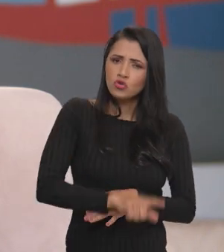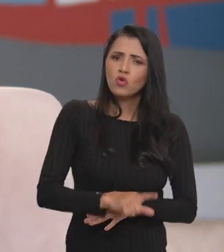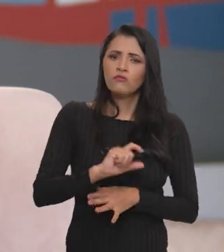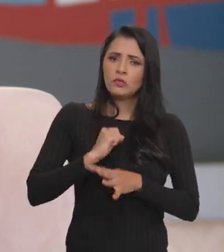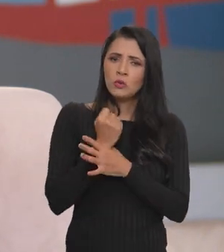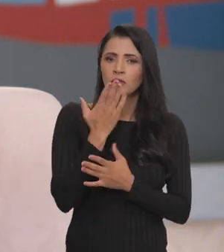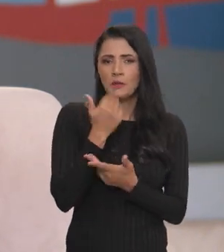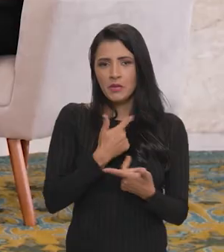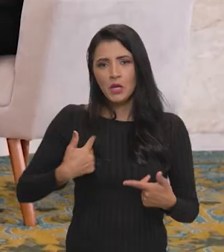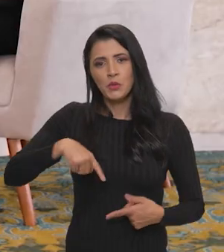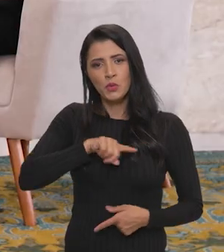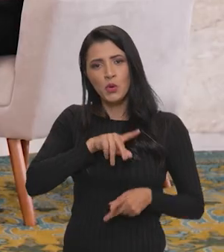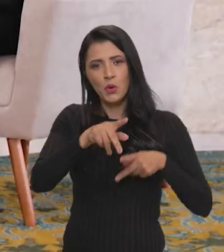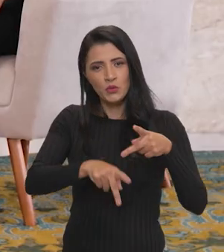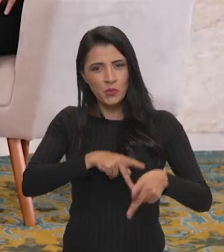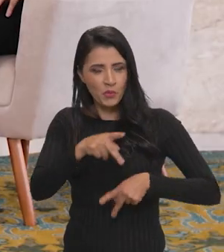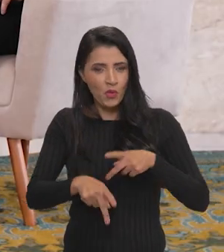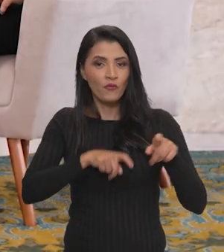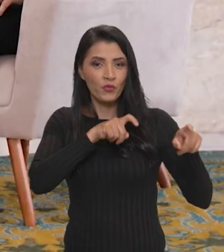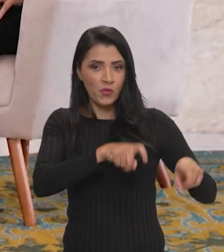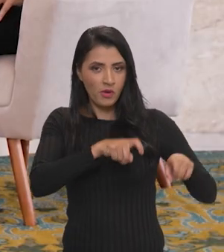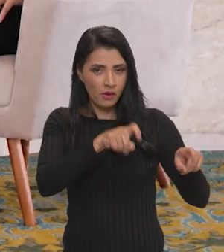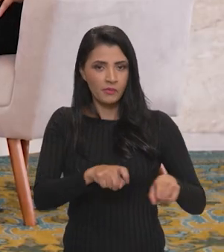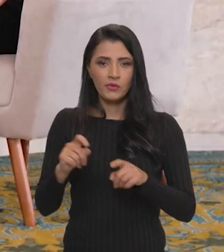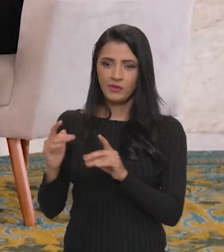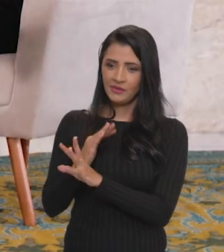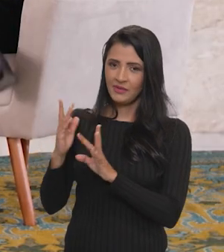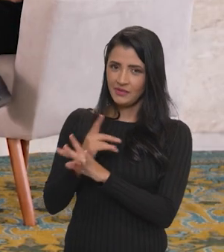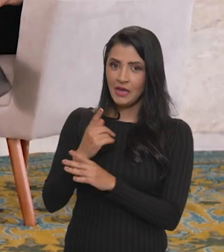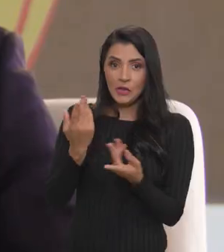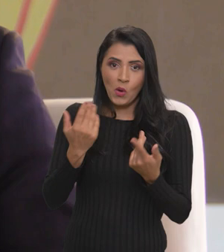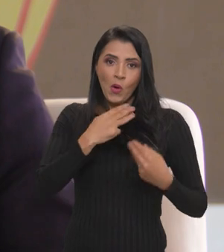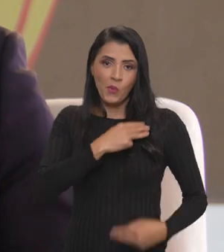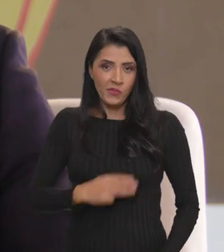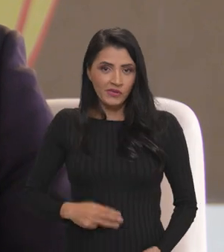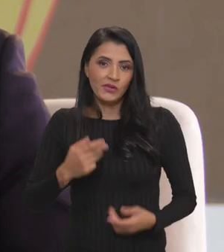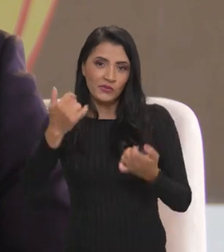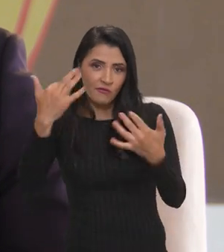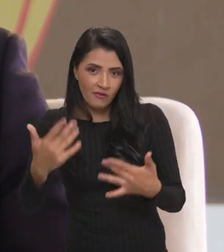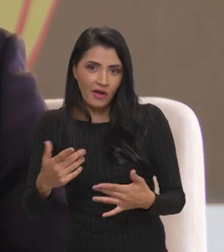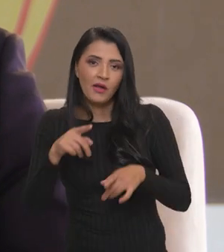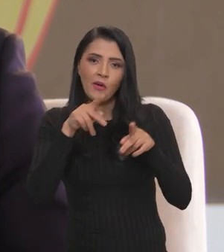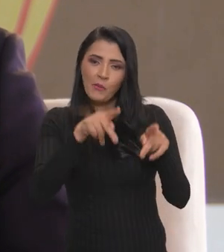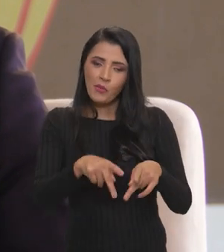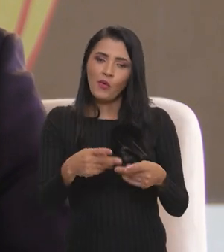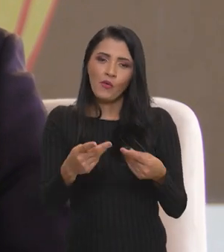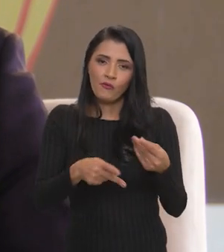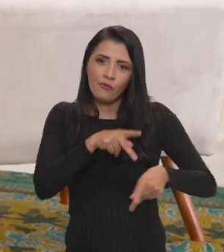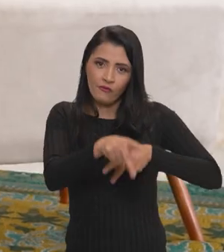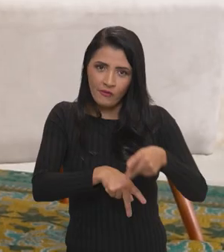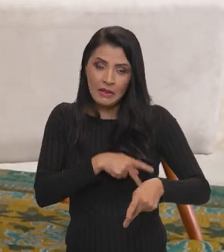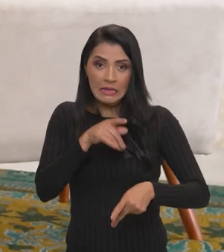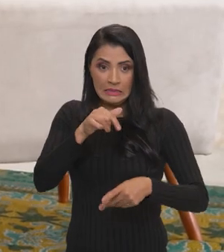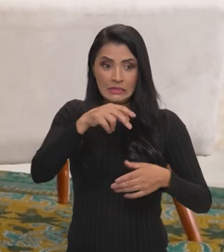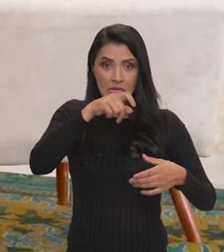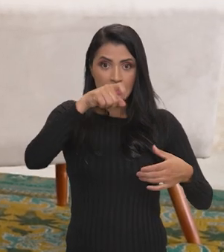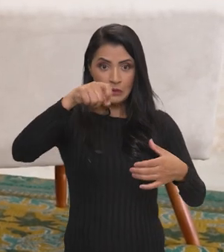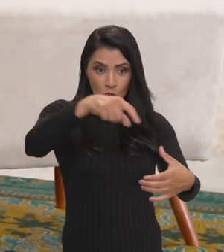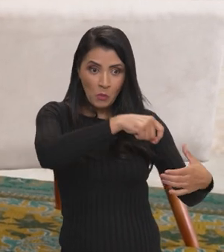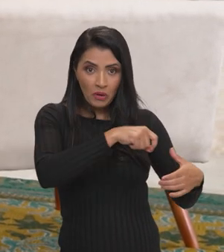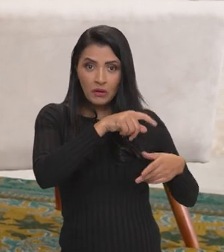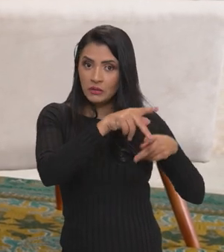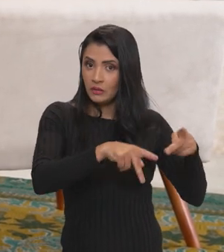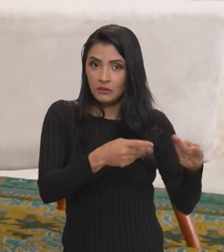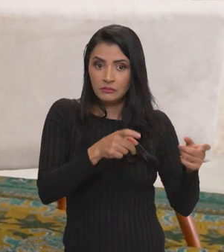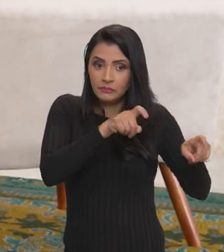novo a segurança alimentar também, do nosso povo no campo e na cidade. Como diz nosso ministro e como diz nosso povo rural, se o campo não